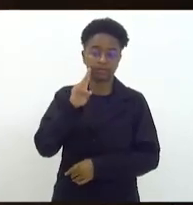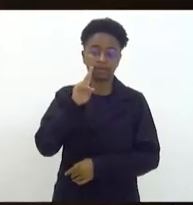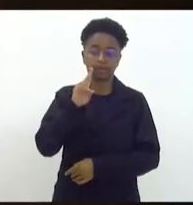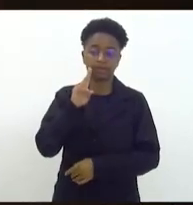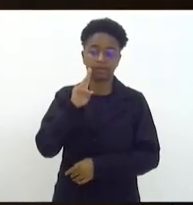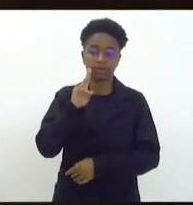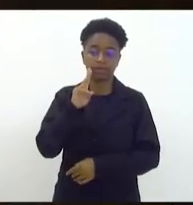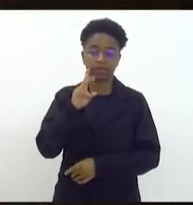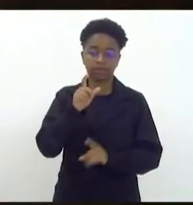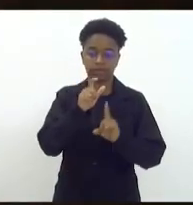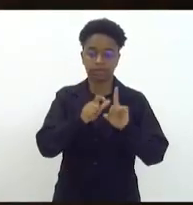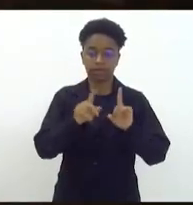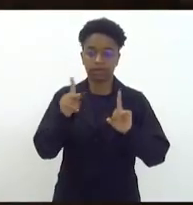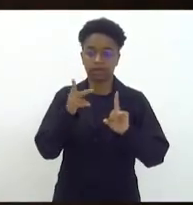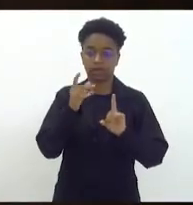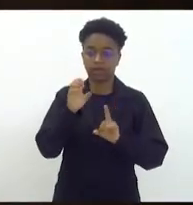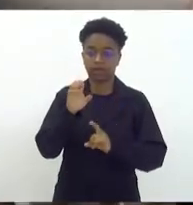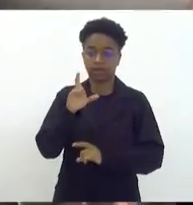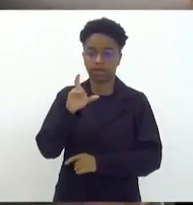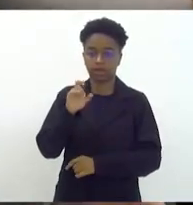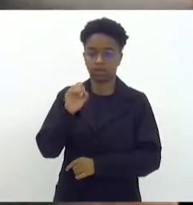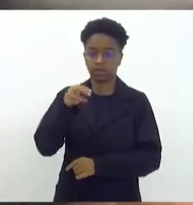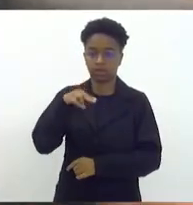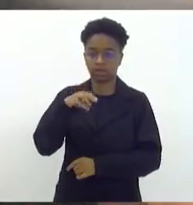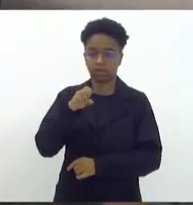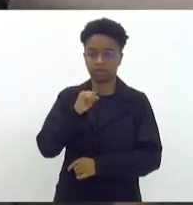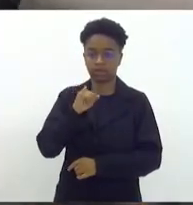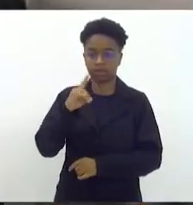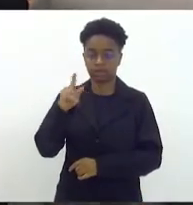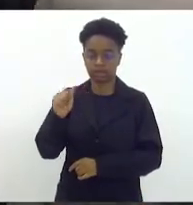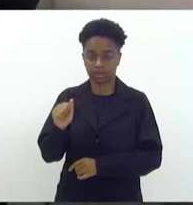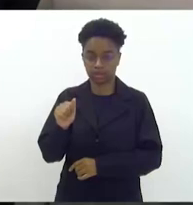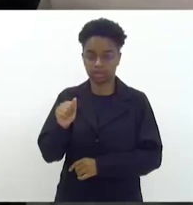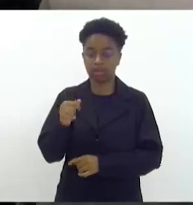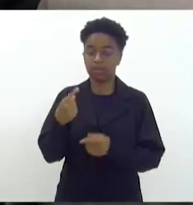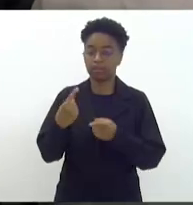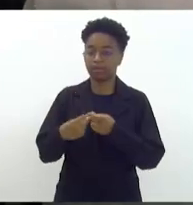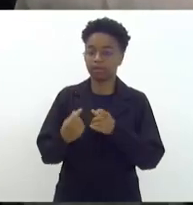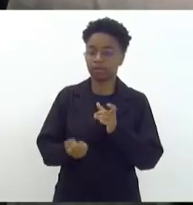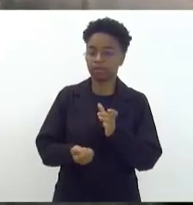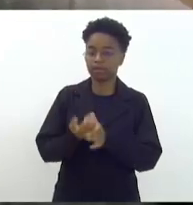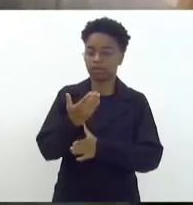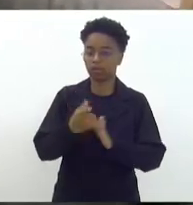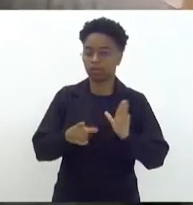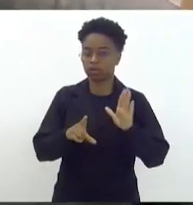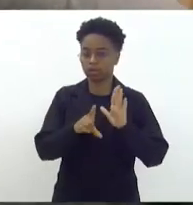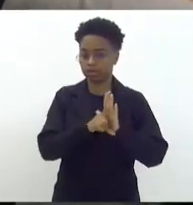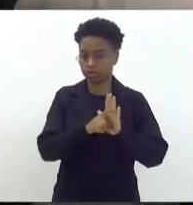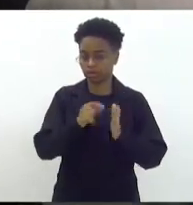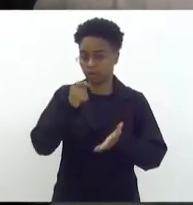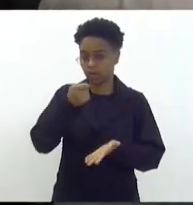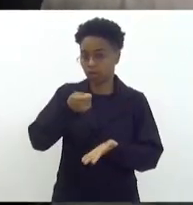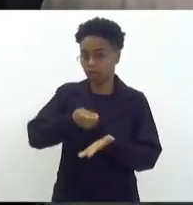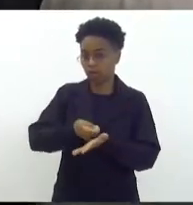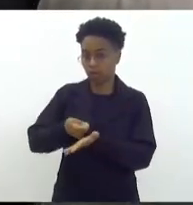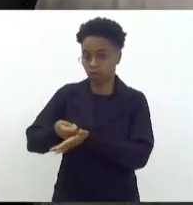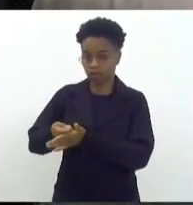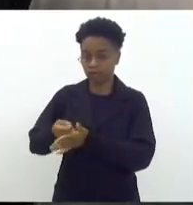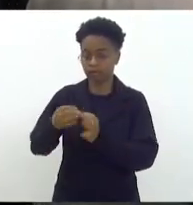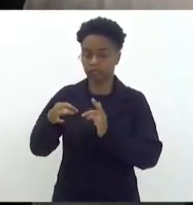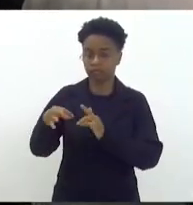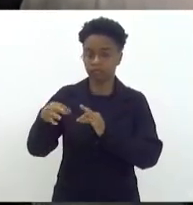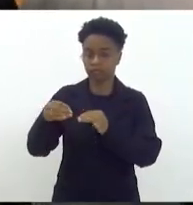da nossa querida Eloneida Studart. Porque a Eloneida Studart, ela fez uma lei que obrigava que os bancos